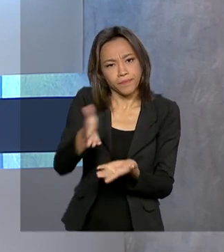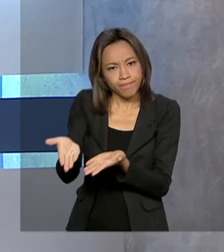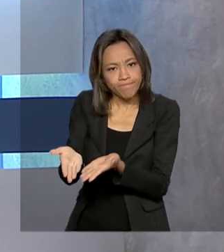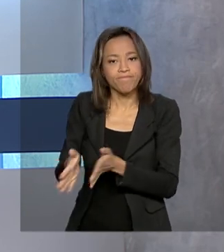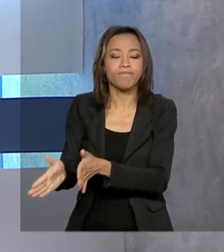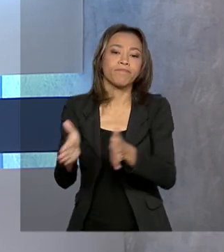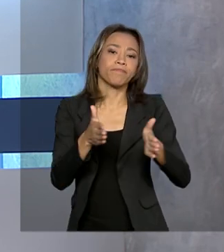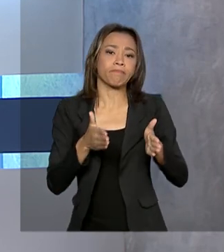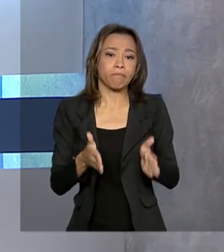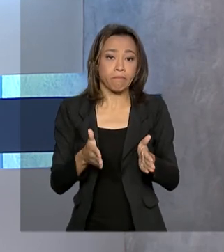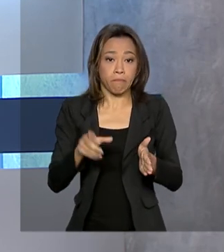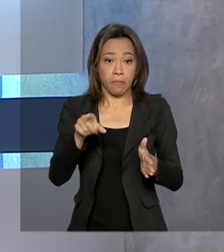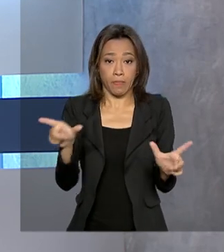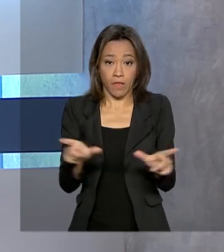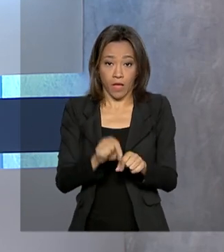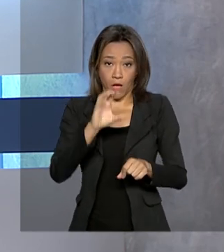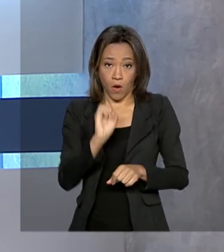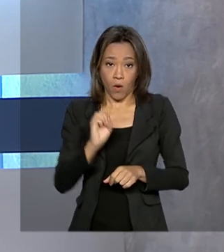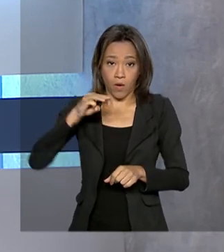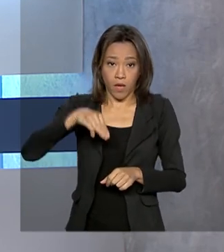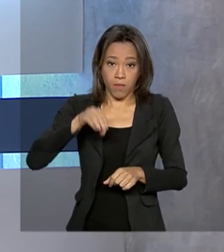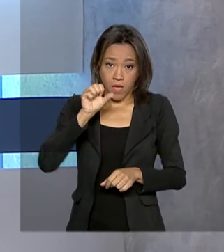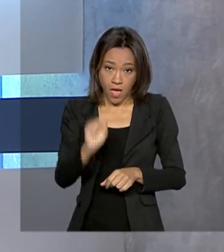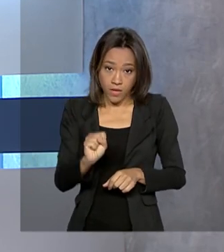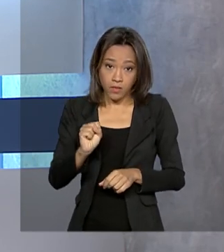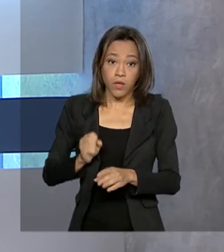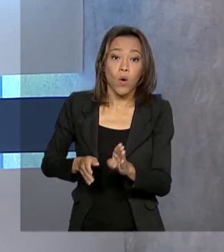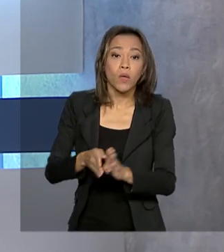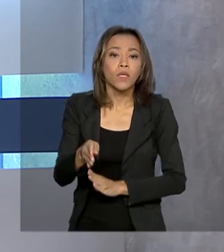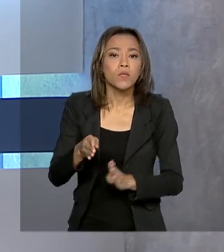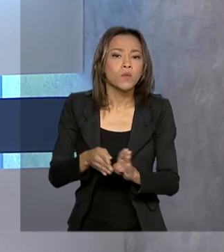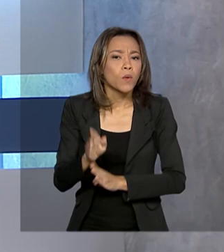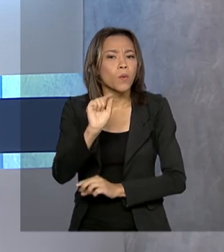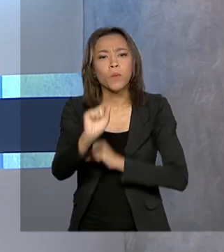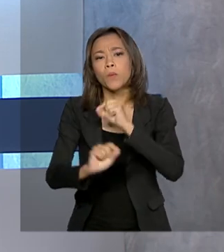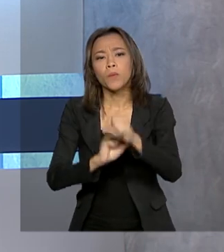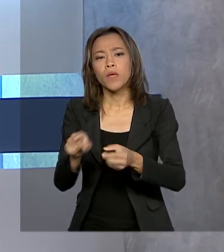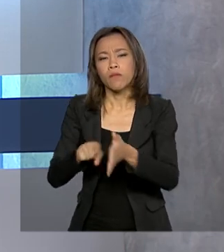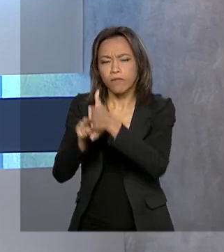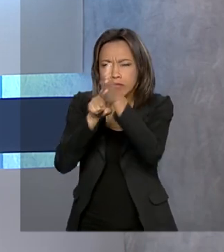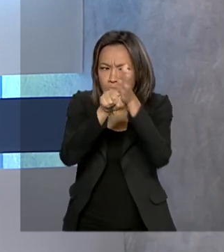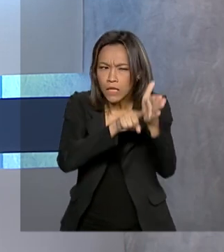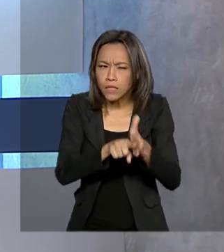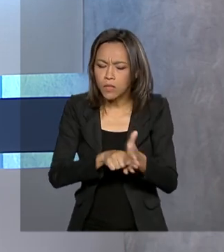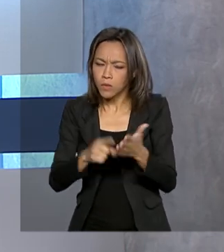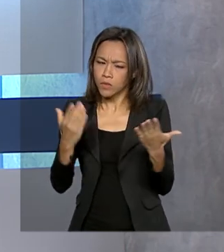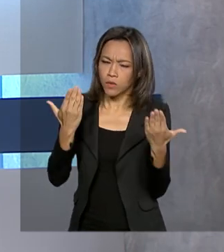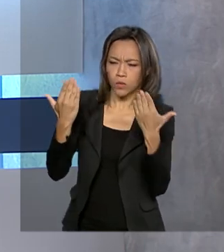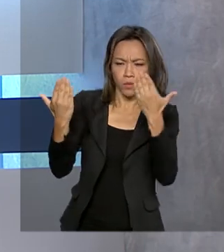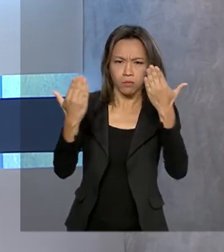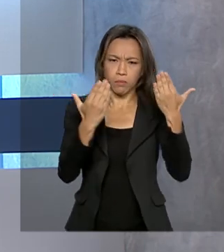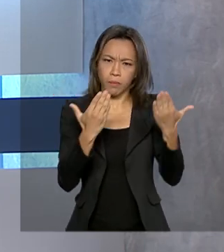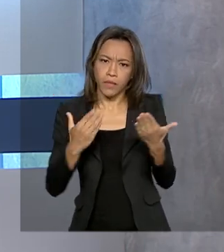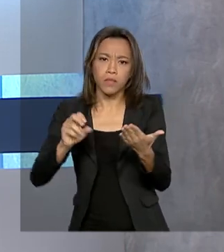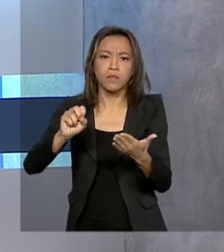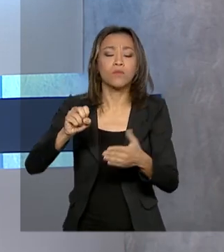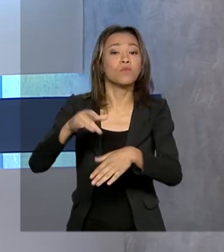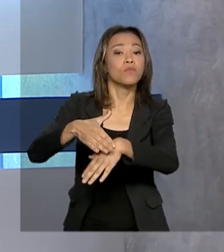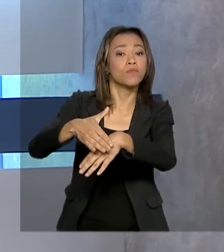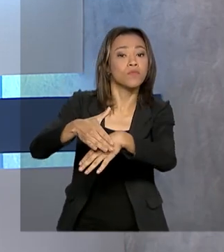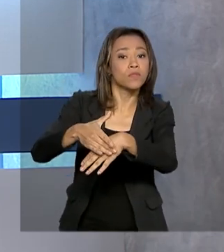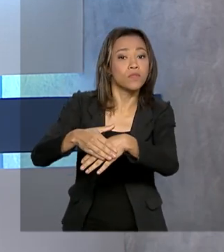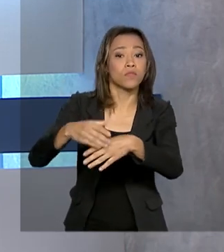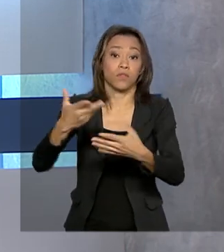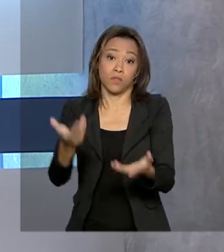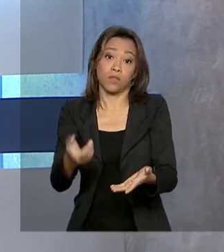A Organização Mundial de Saúde recomendou a investigação de qualquer caso suspeito de coronavírus procedente da